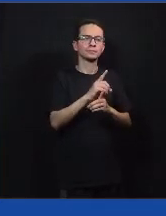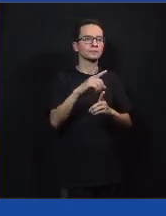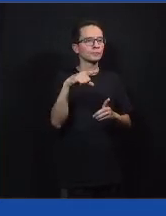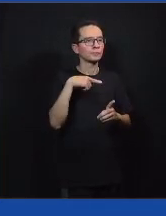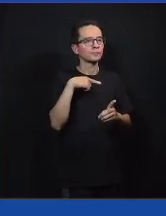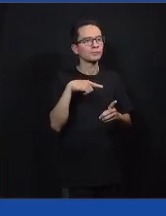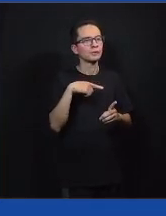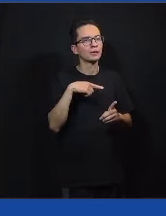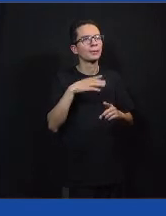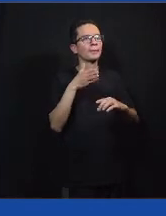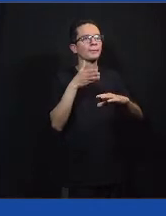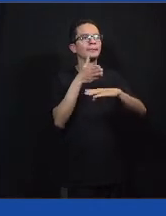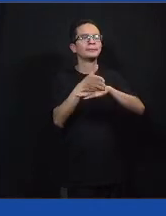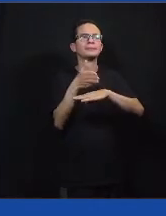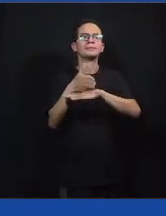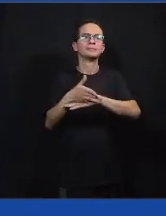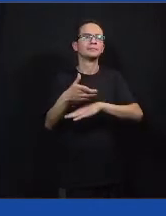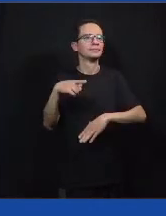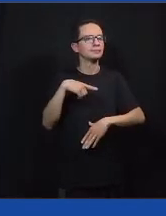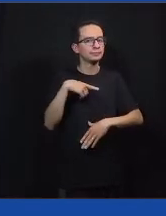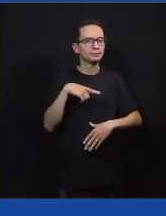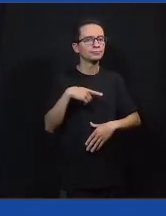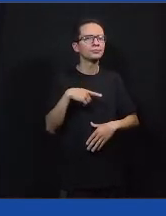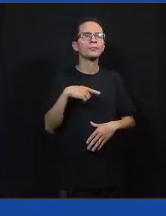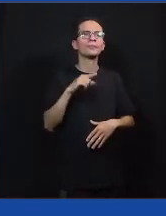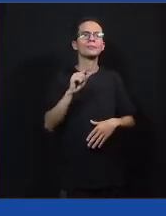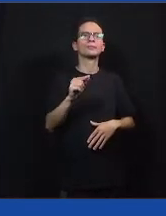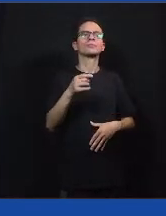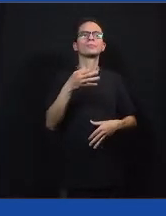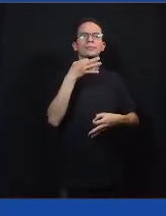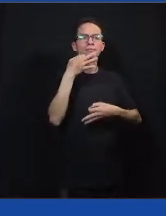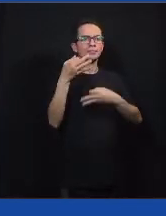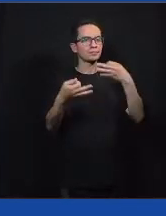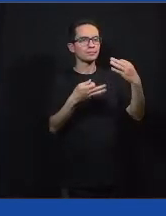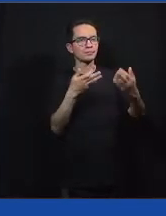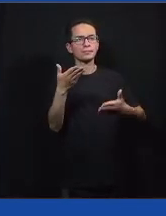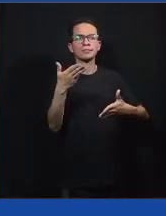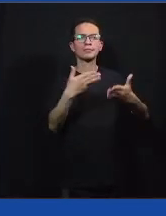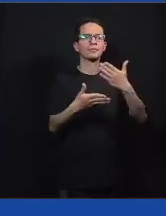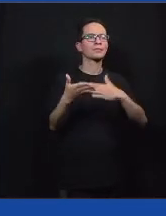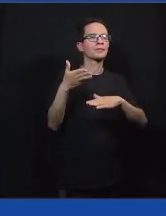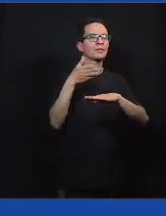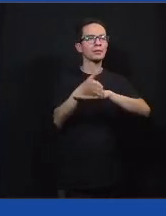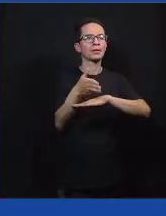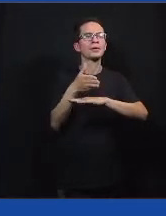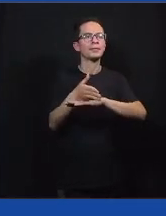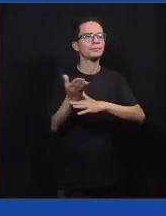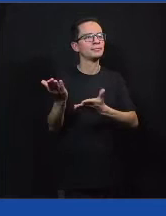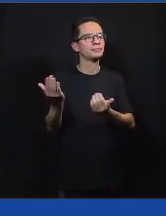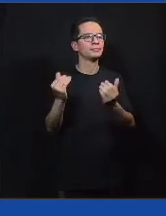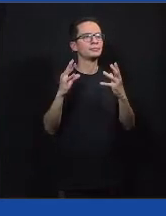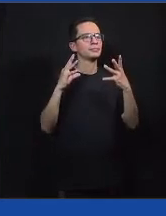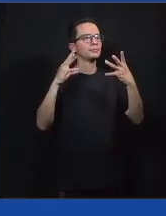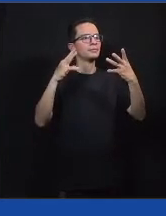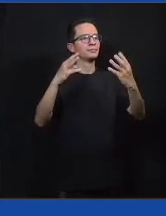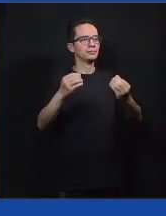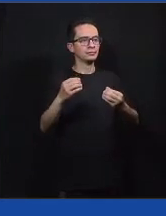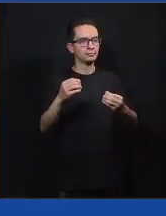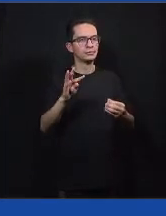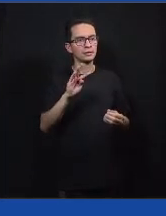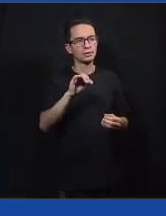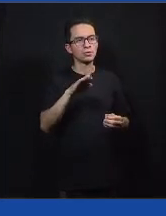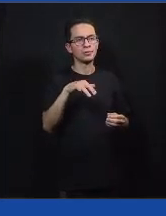questões da participação, a partir das opiniões e dessas vivências que os jovens iam trazendo para o grupo. Para o Terroir, a